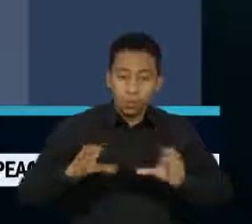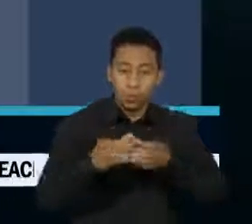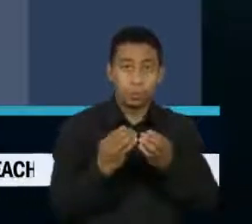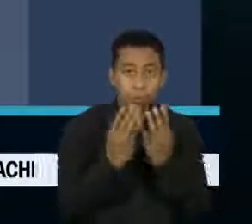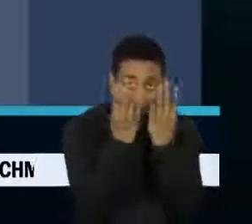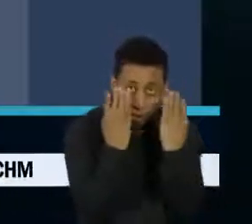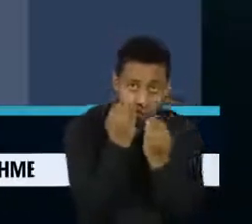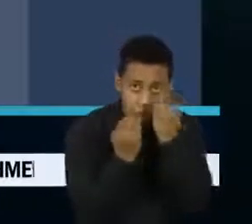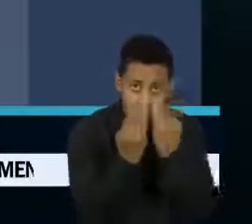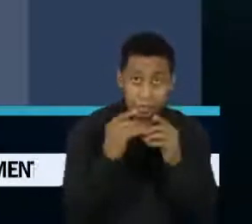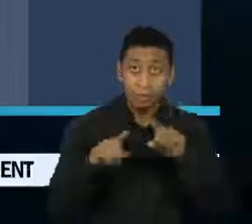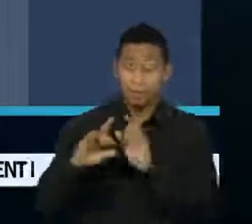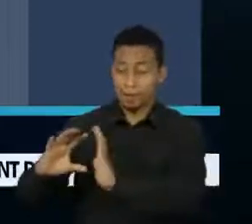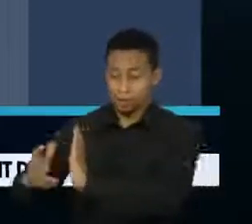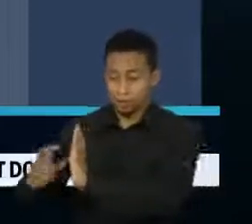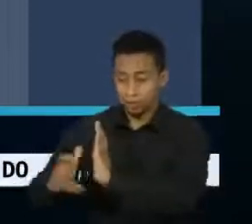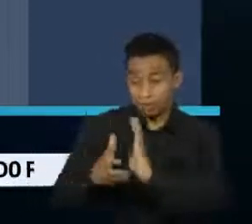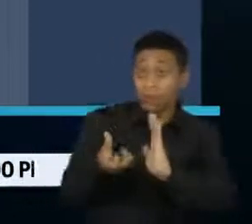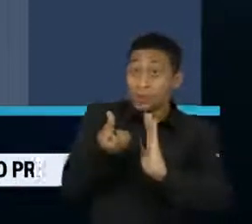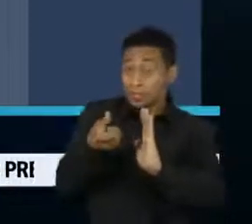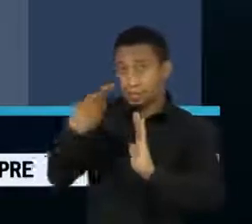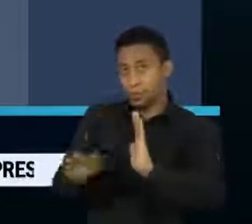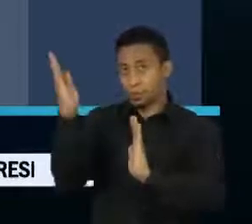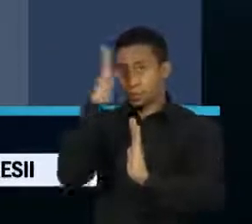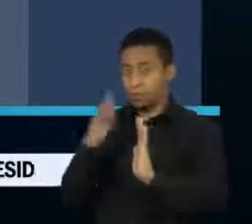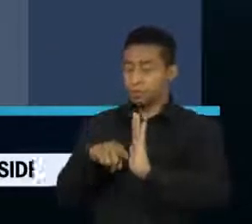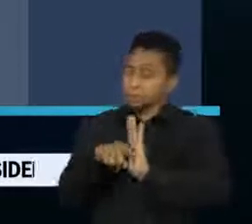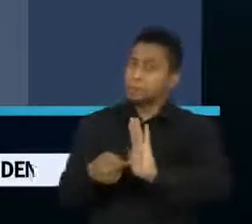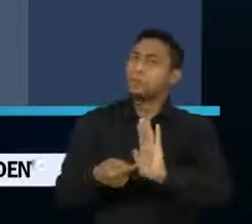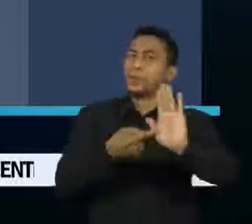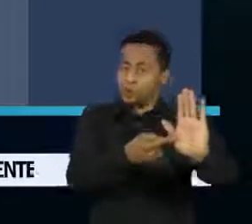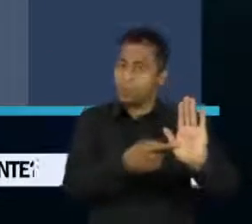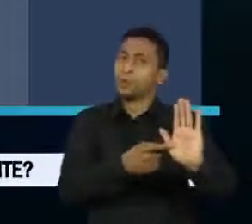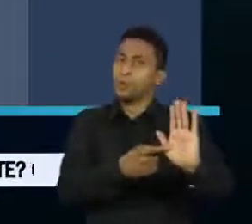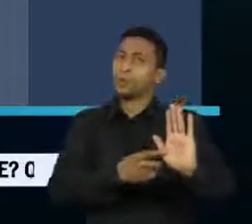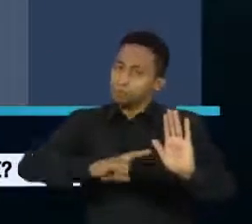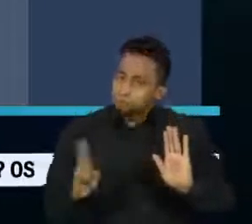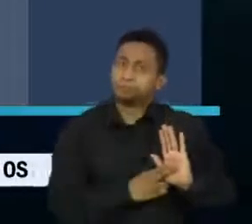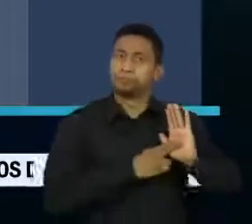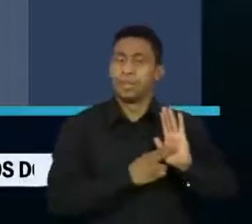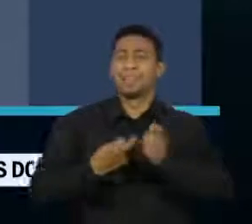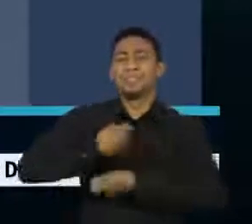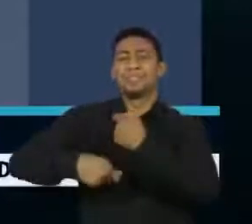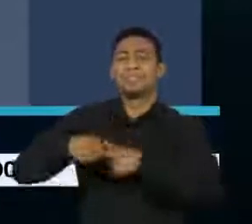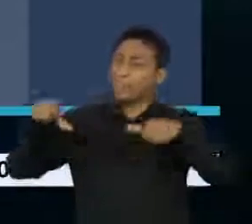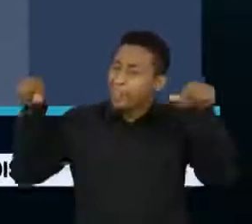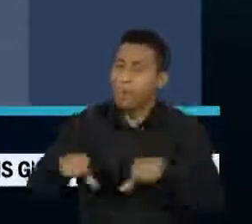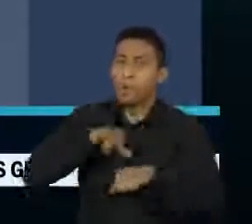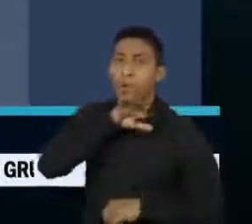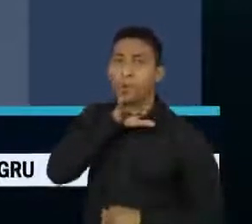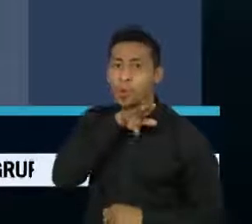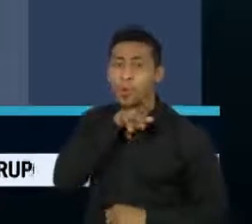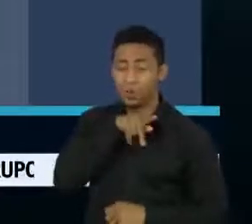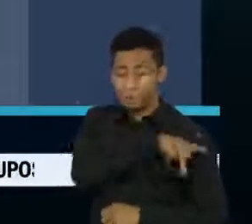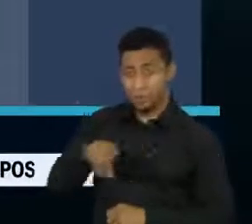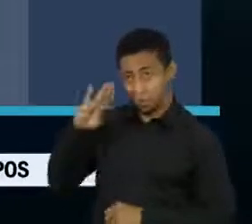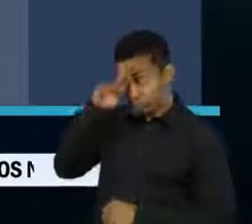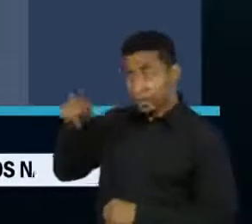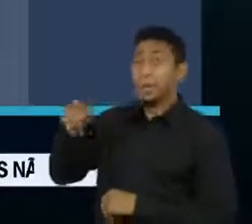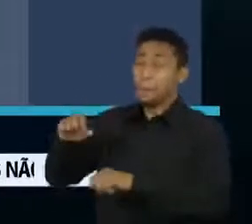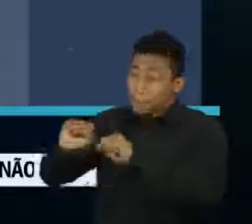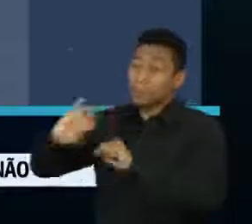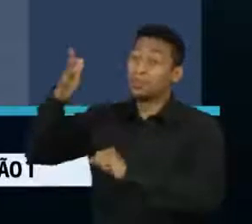políticos brasileiros alegaram que a má administração da Covid-19 pelo governo poderia levar a um